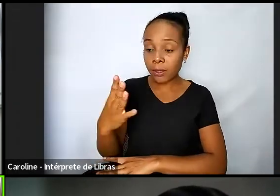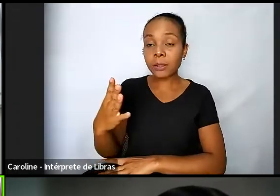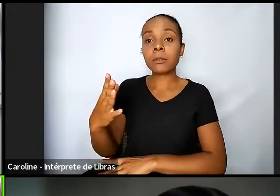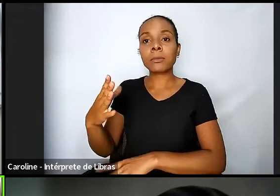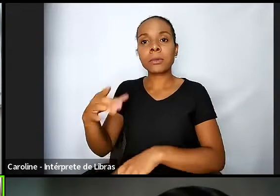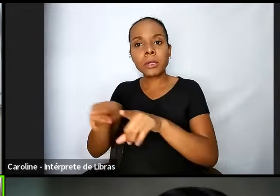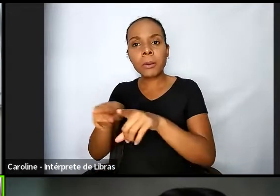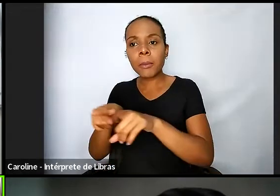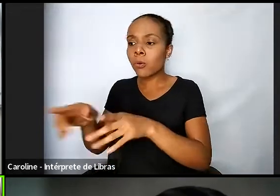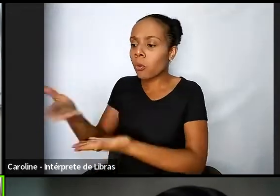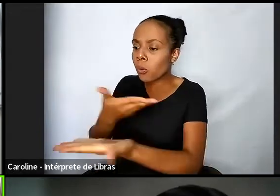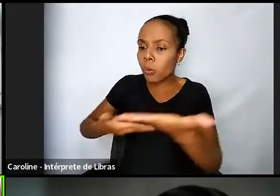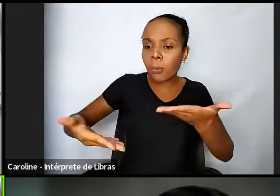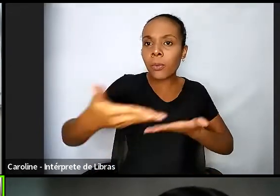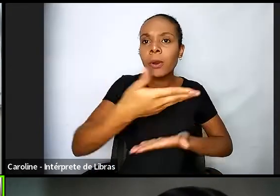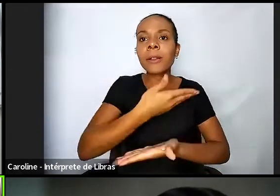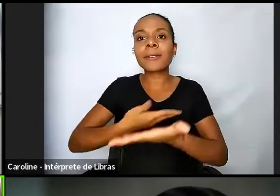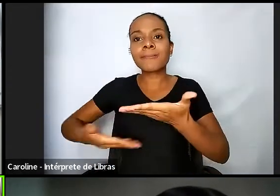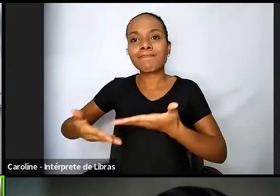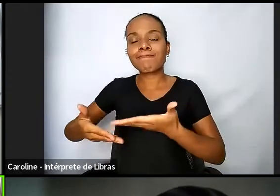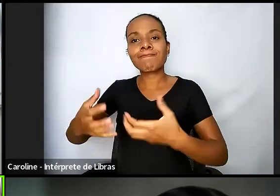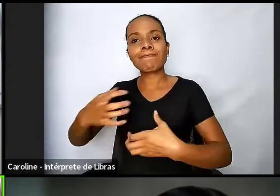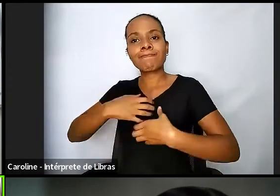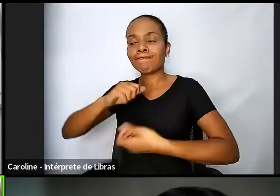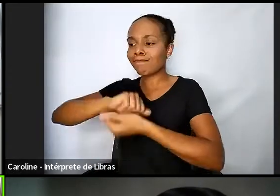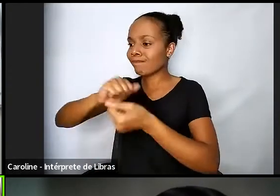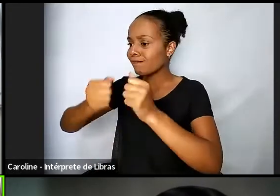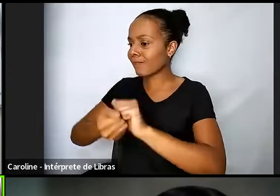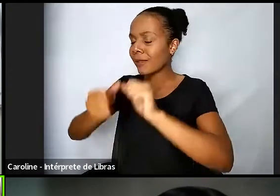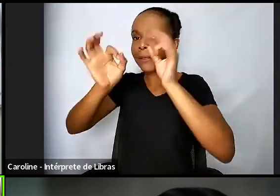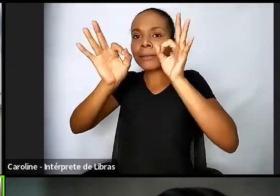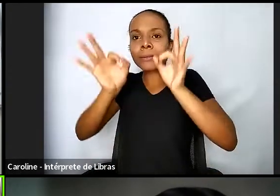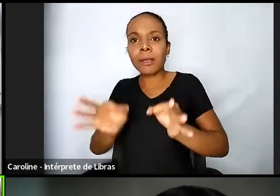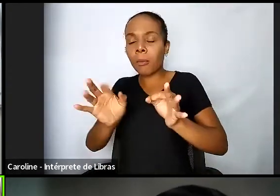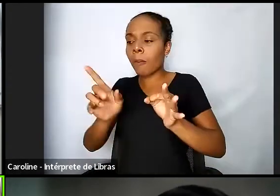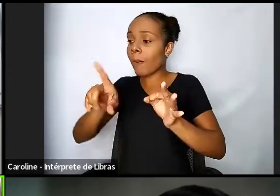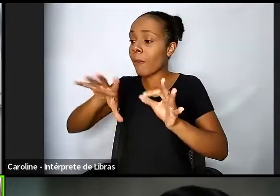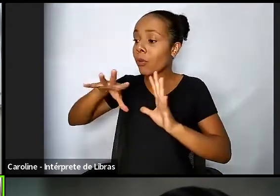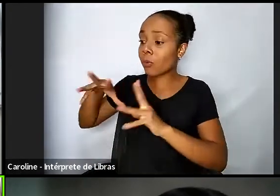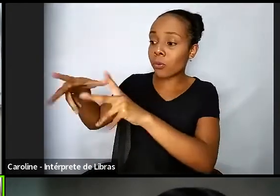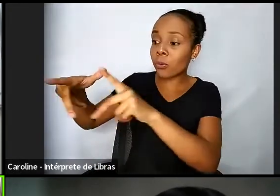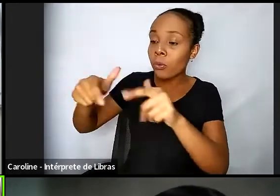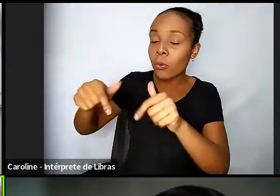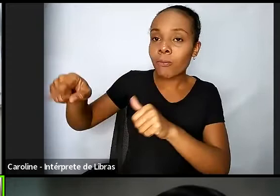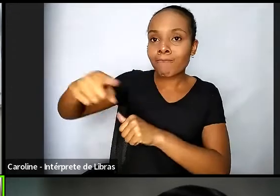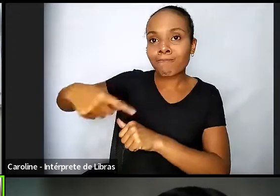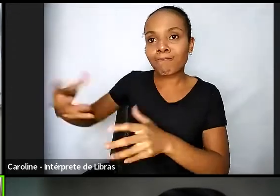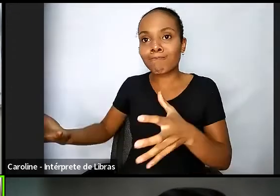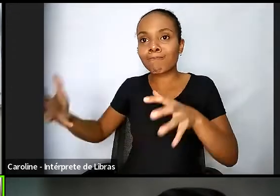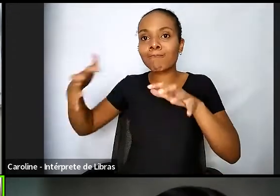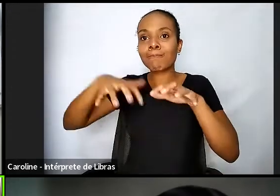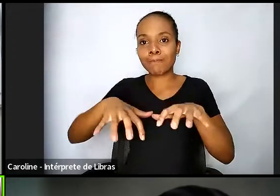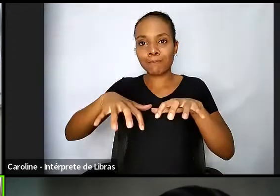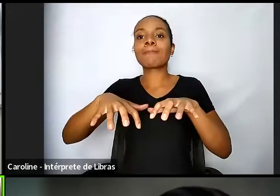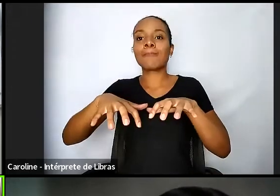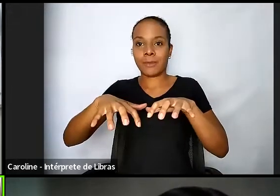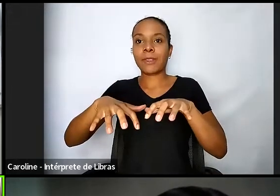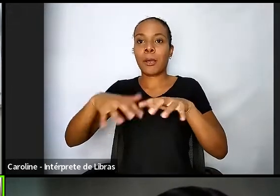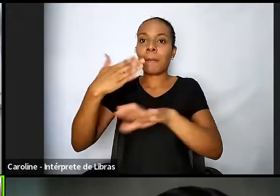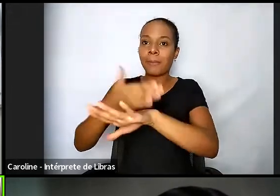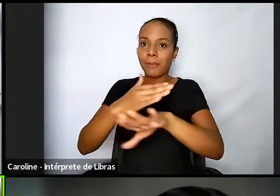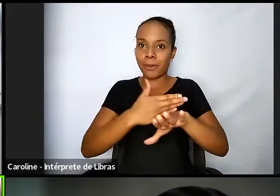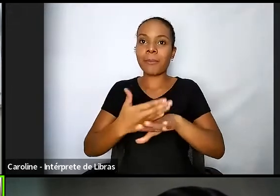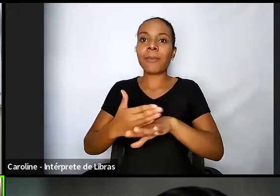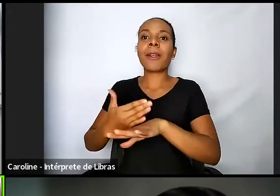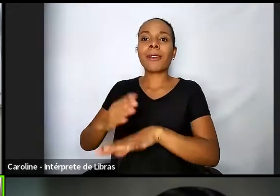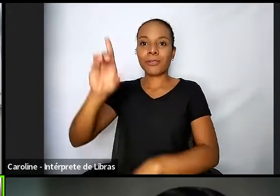colaboração para que a gente possa efetivamente incluí-los para o exercício de direitos e aqui só